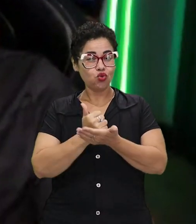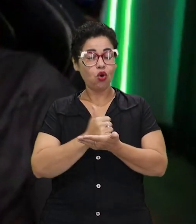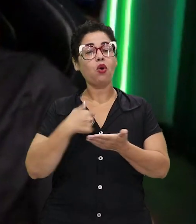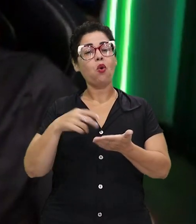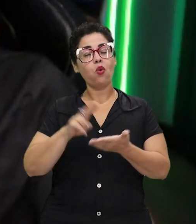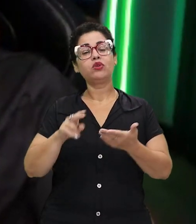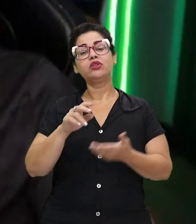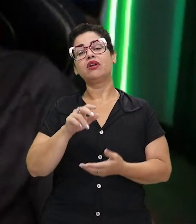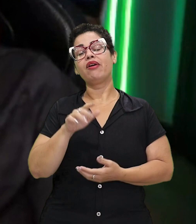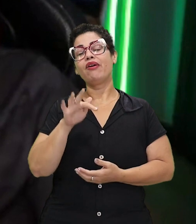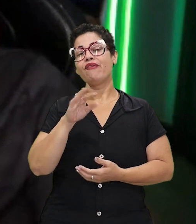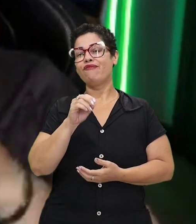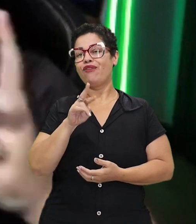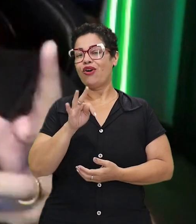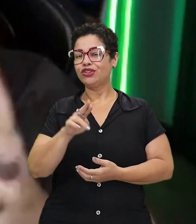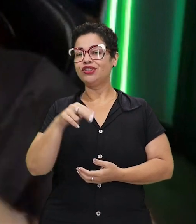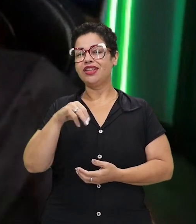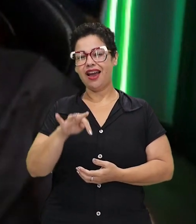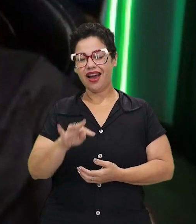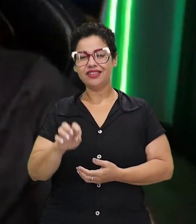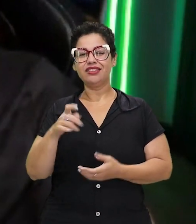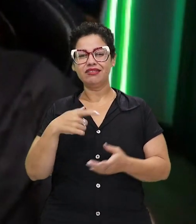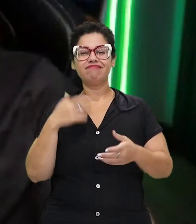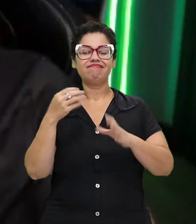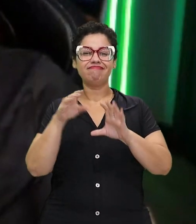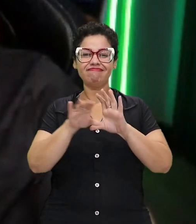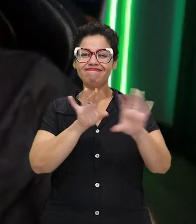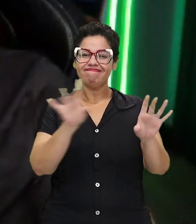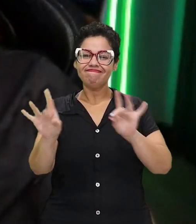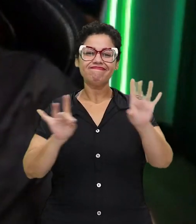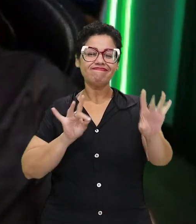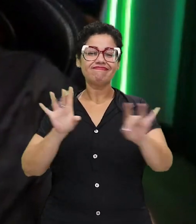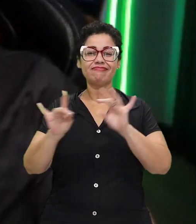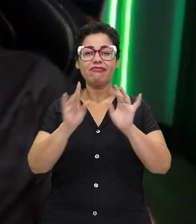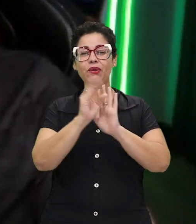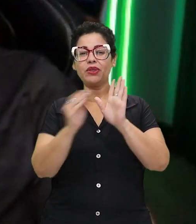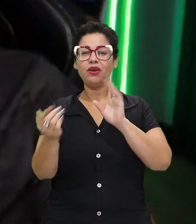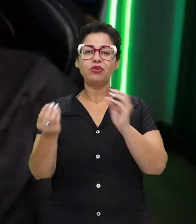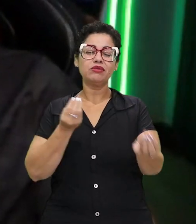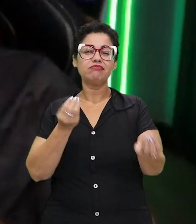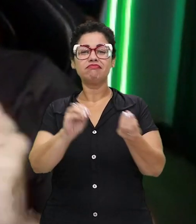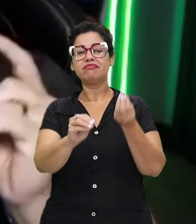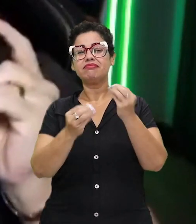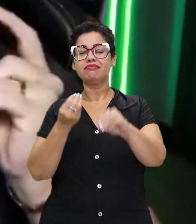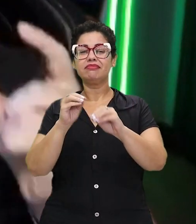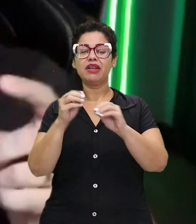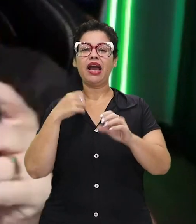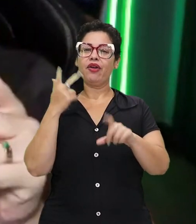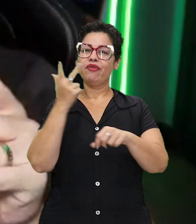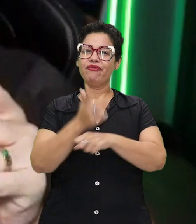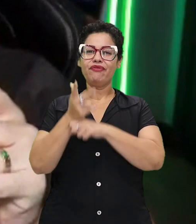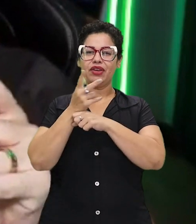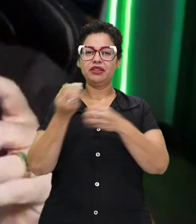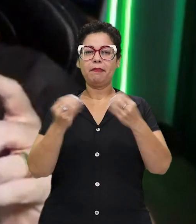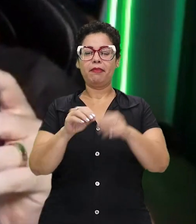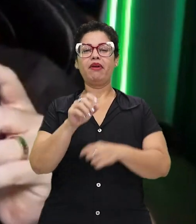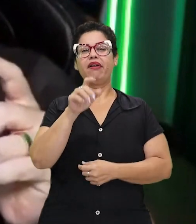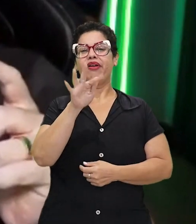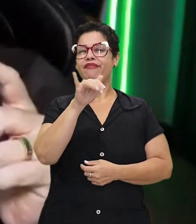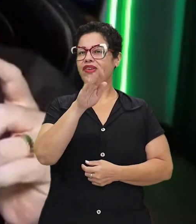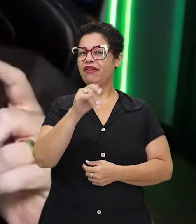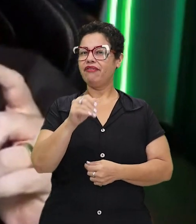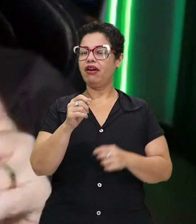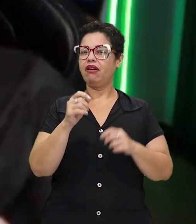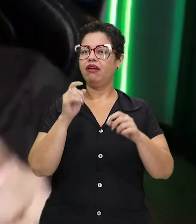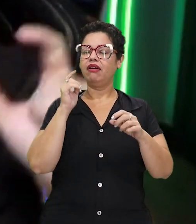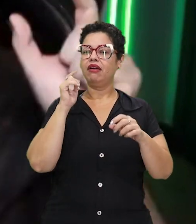eram Fortnite e FIFA. Então, eu até mesclava os conteúdos, porém eu vi que quando eu soltava um vídeo de FIFA, tinha um número X